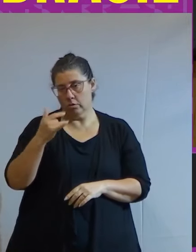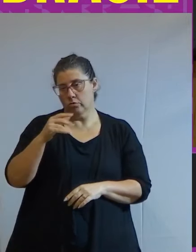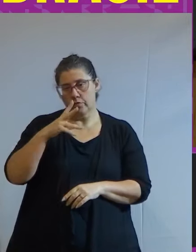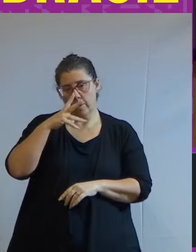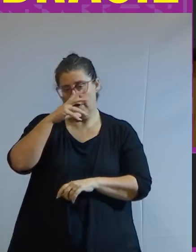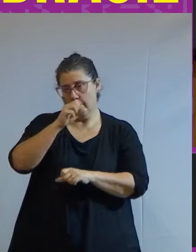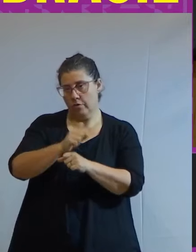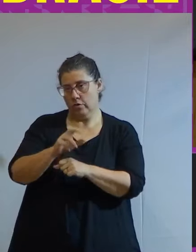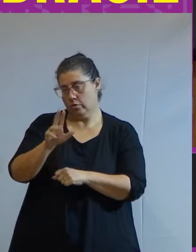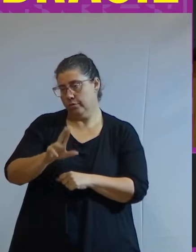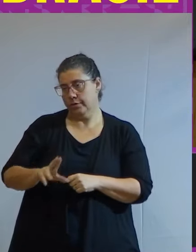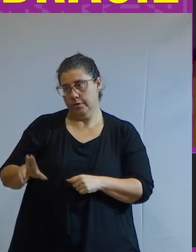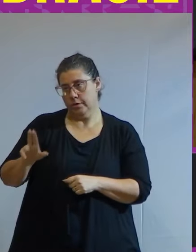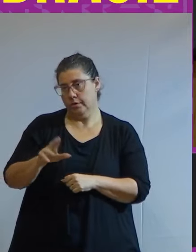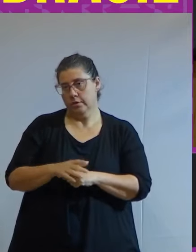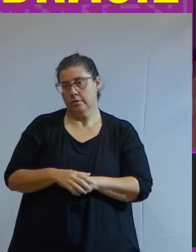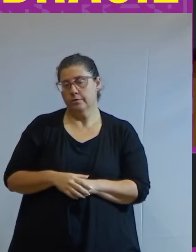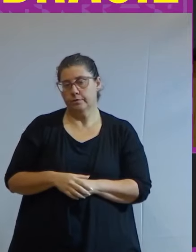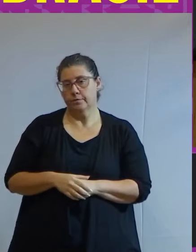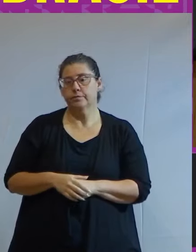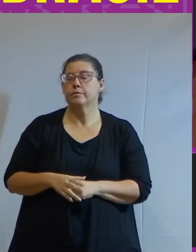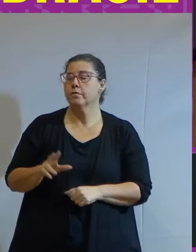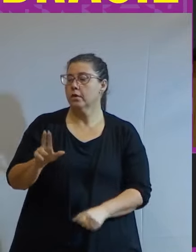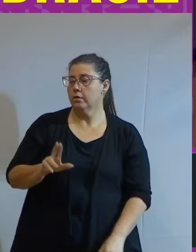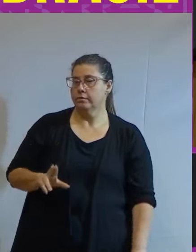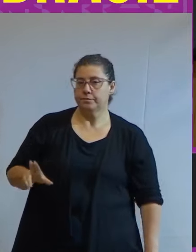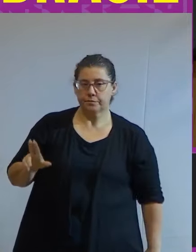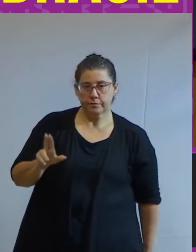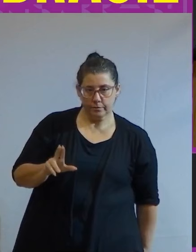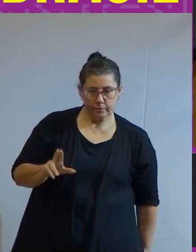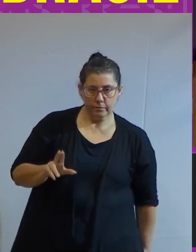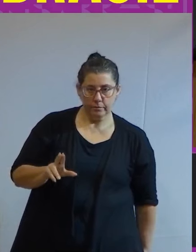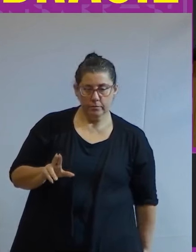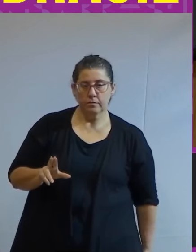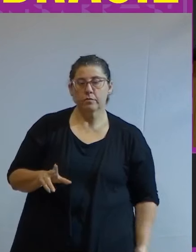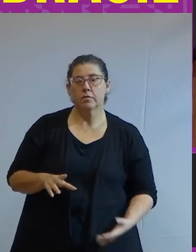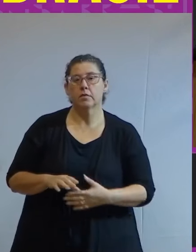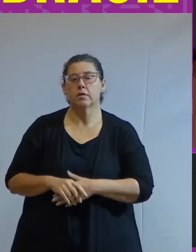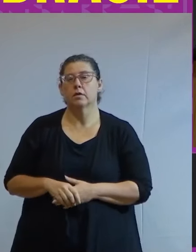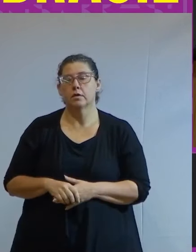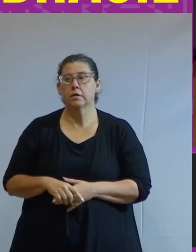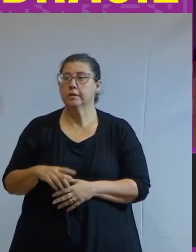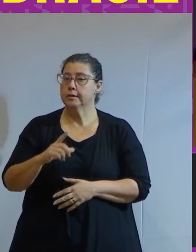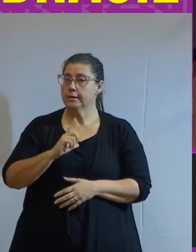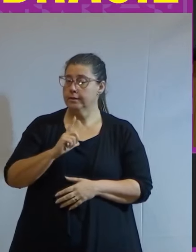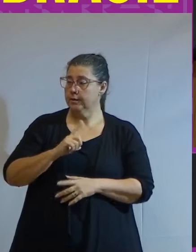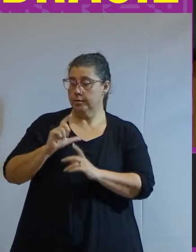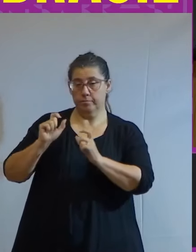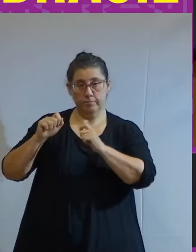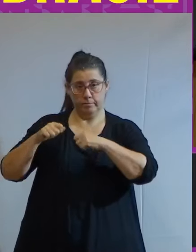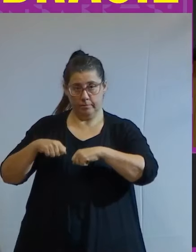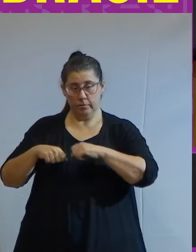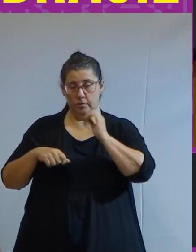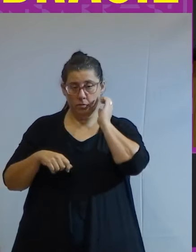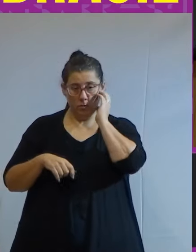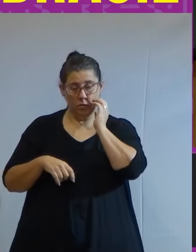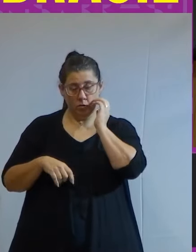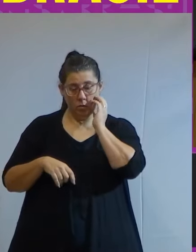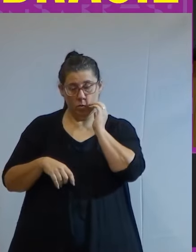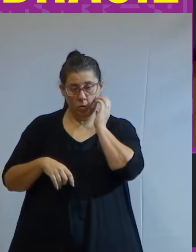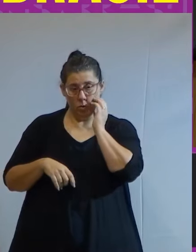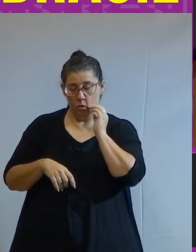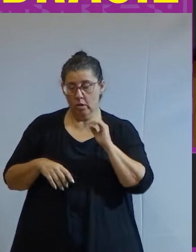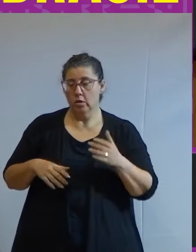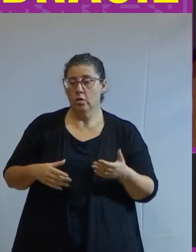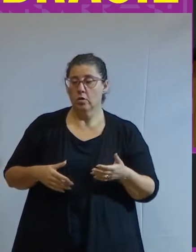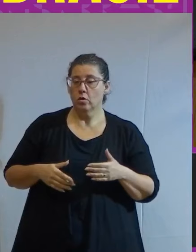das universidades e a universidade que a universidade que tem essa capacidade de empurrar a